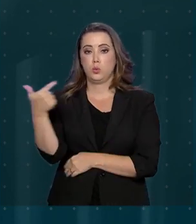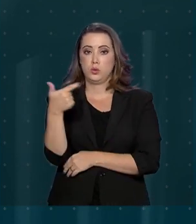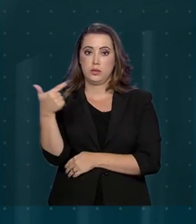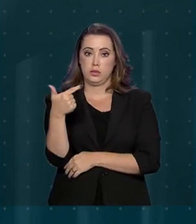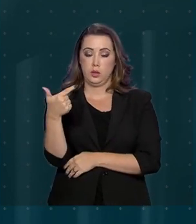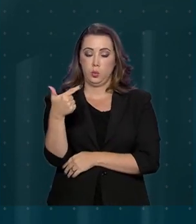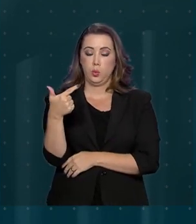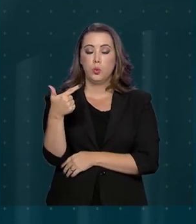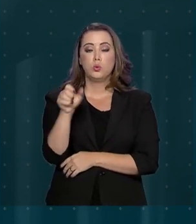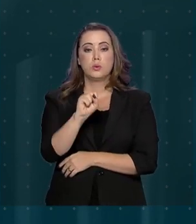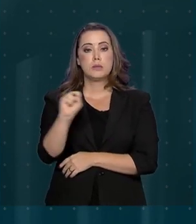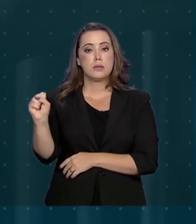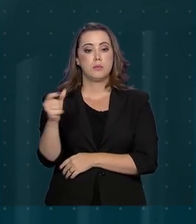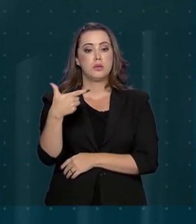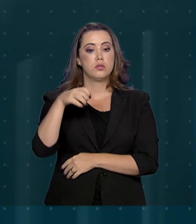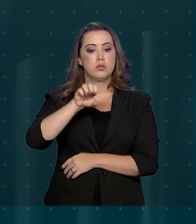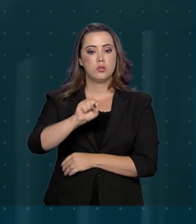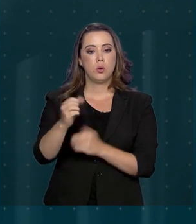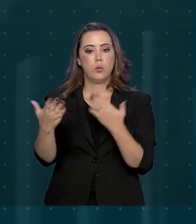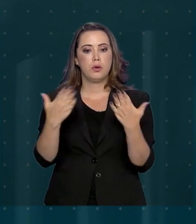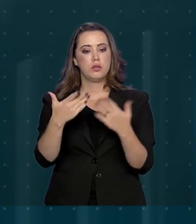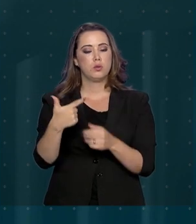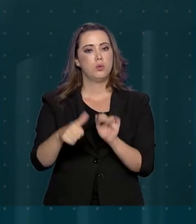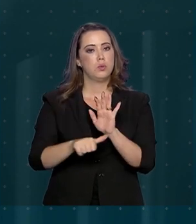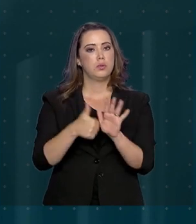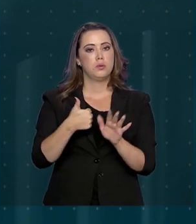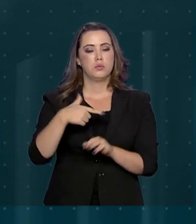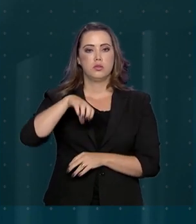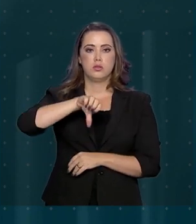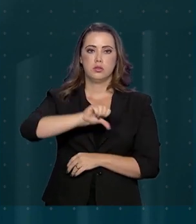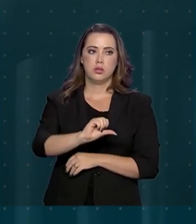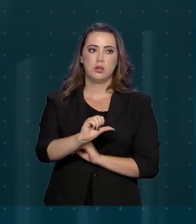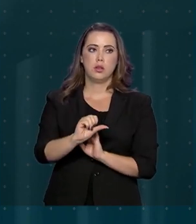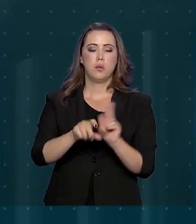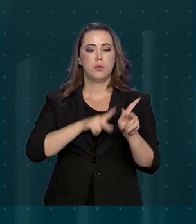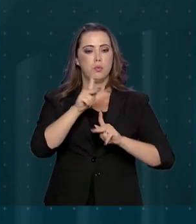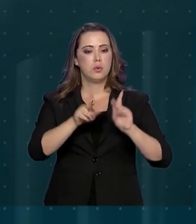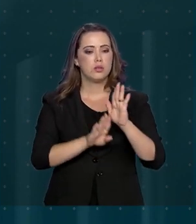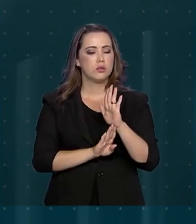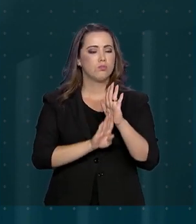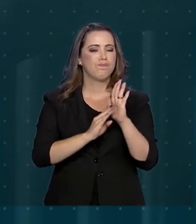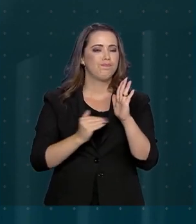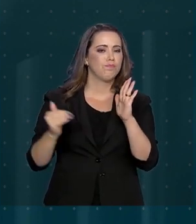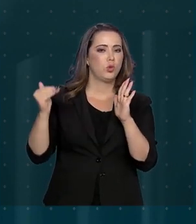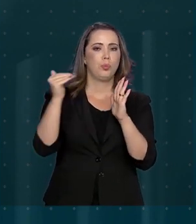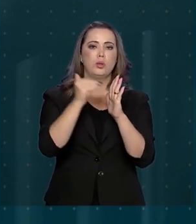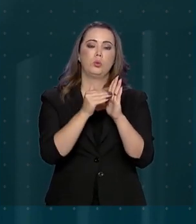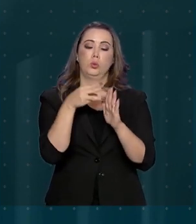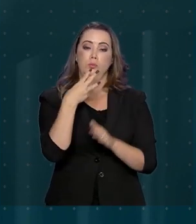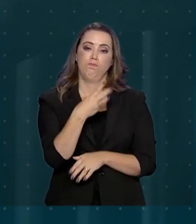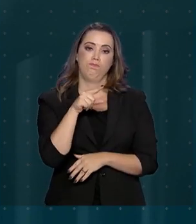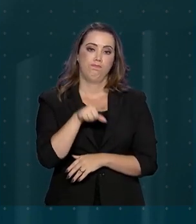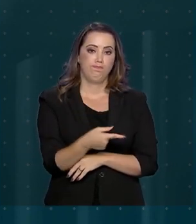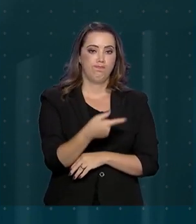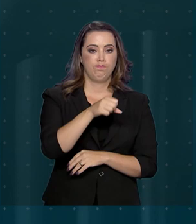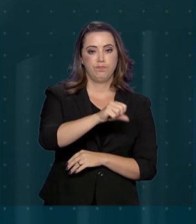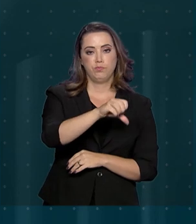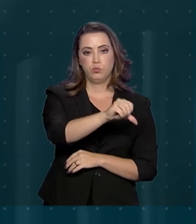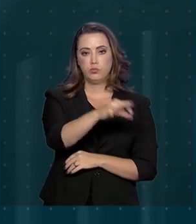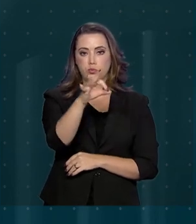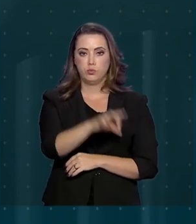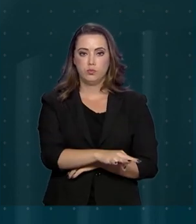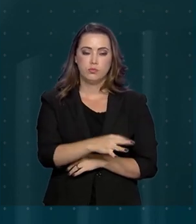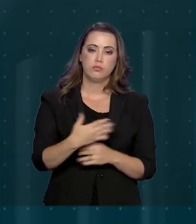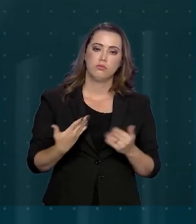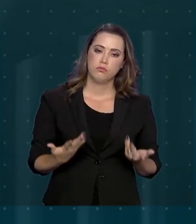com o primeiro de 2019, a população carcerária no Brasil cresceu 3,89%. O